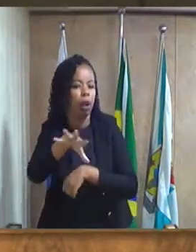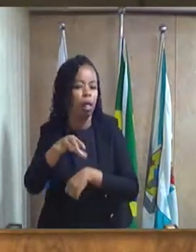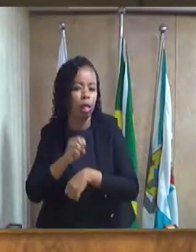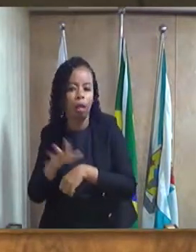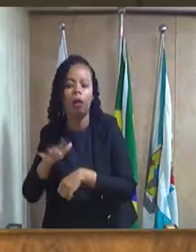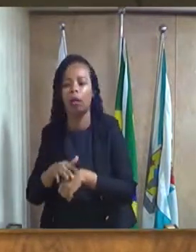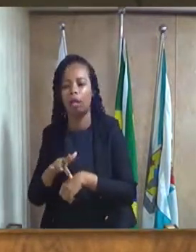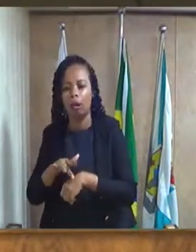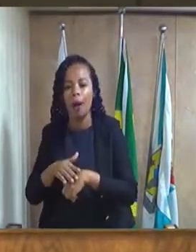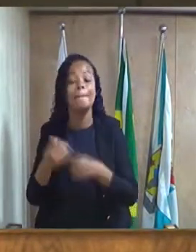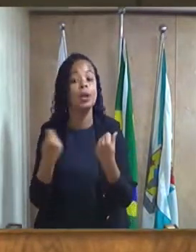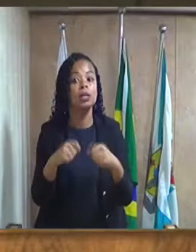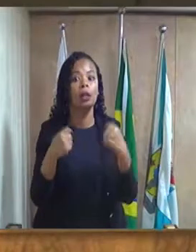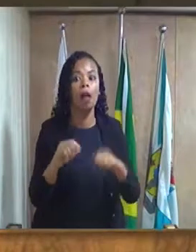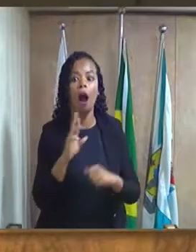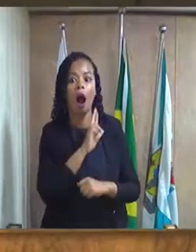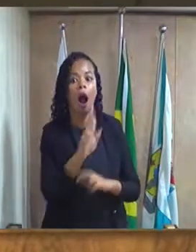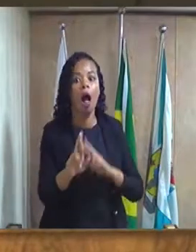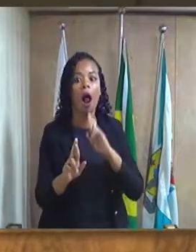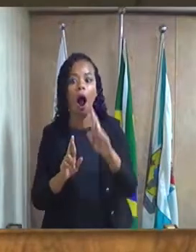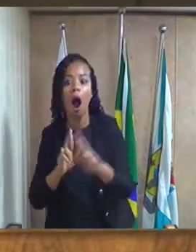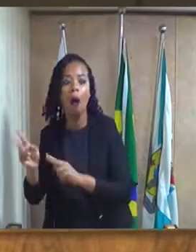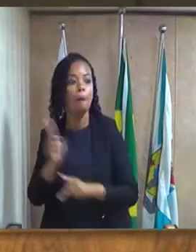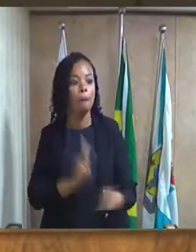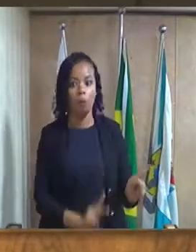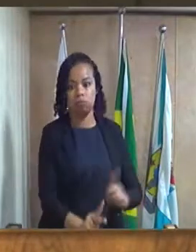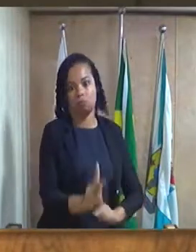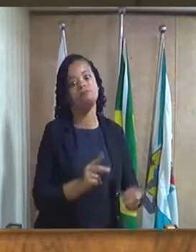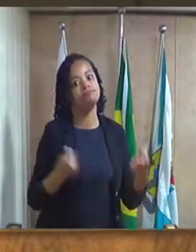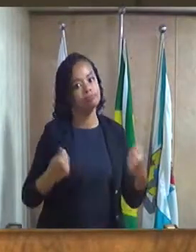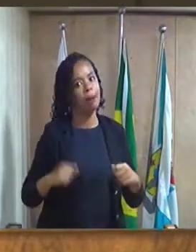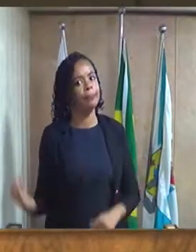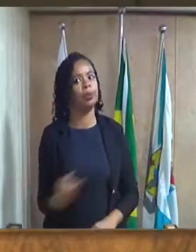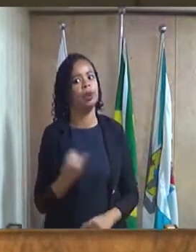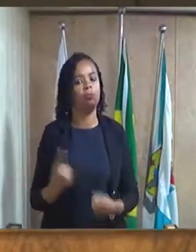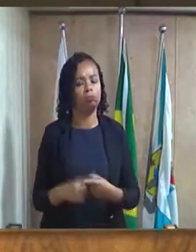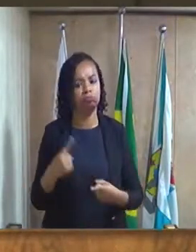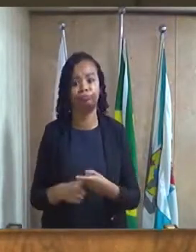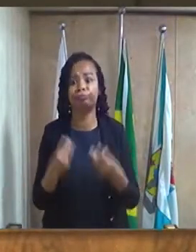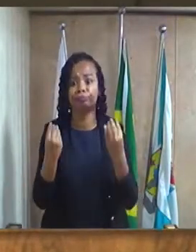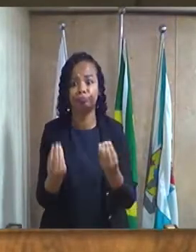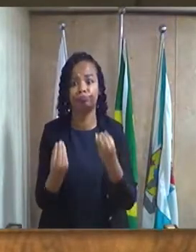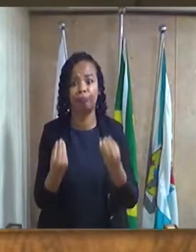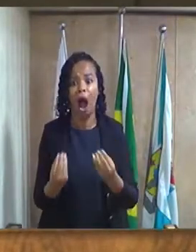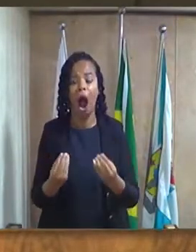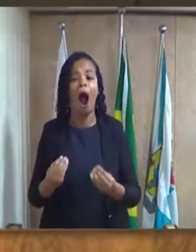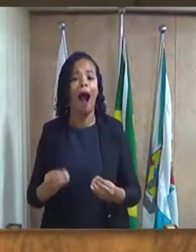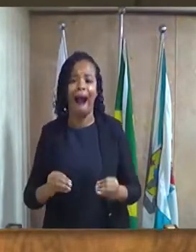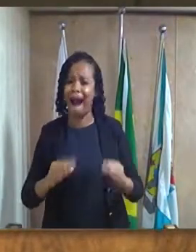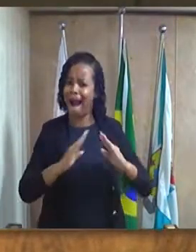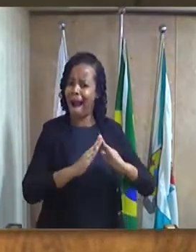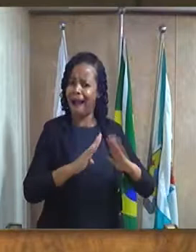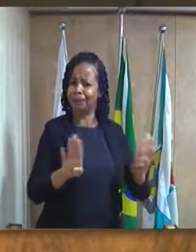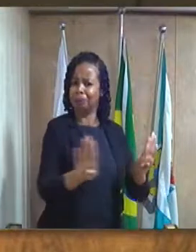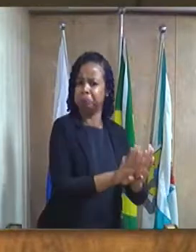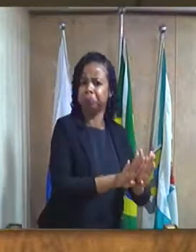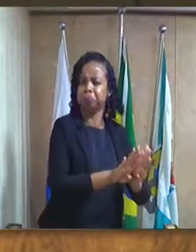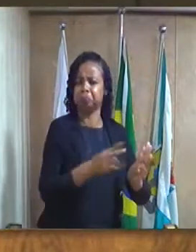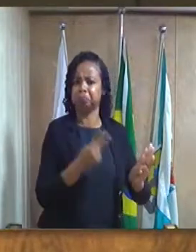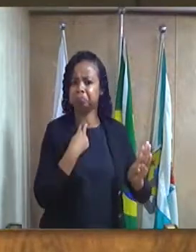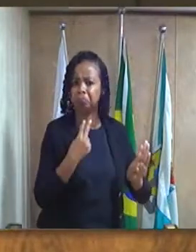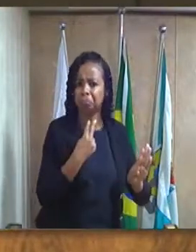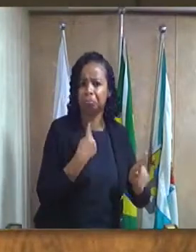gente precisa de uma resposta para essa população. É inadmissível você estar com a sua casa fechada e as